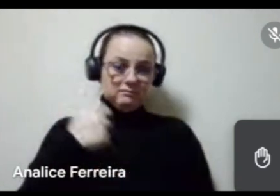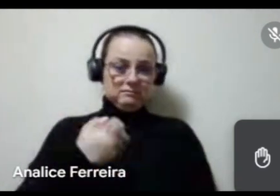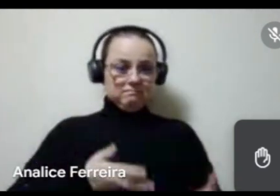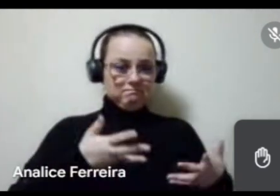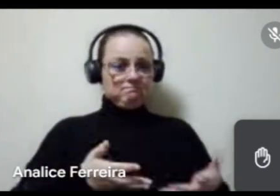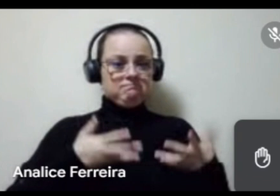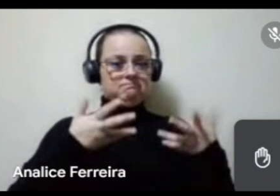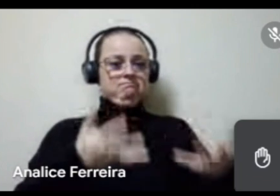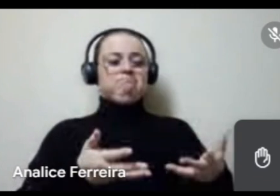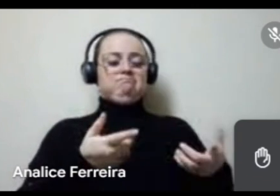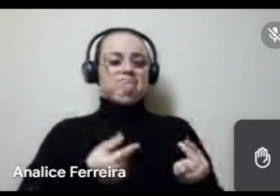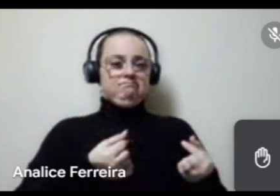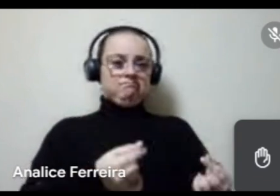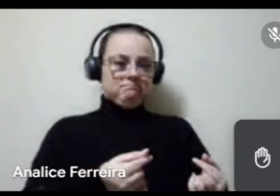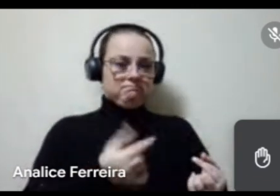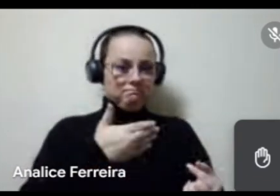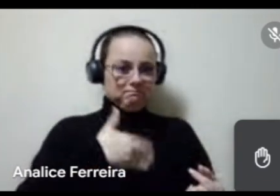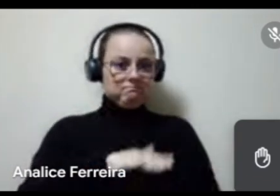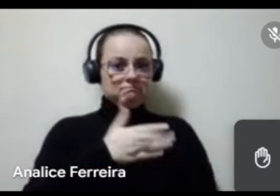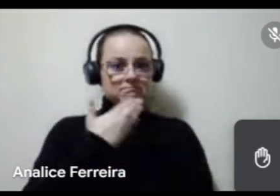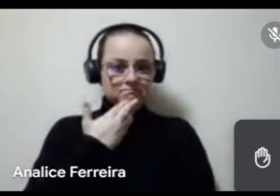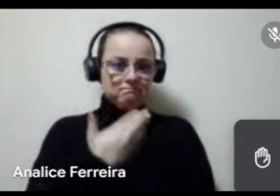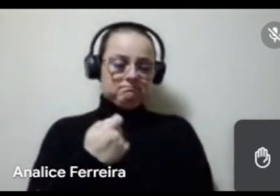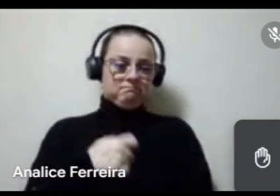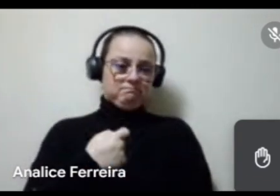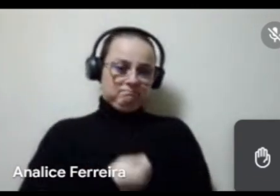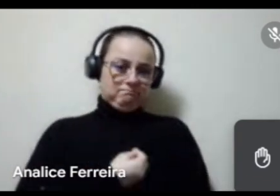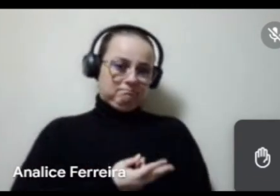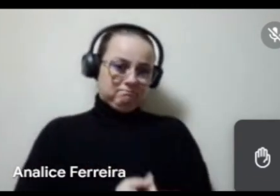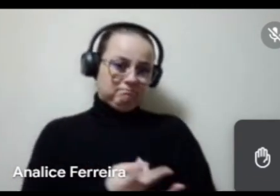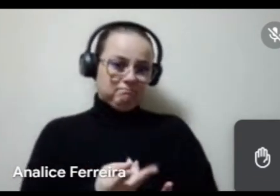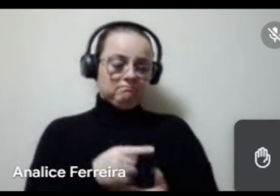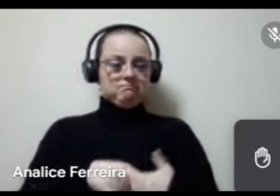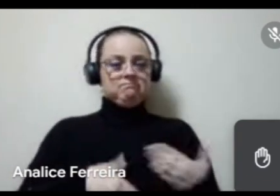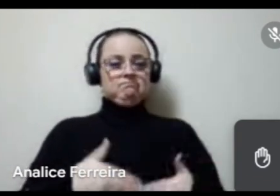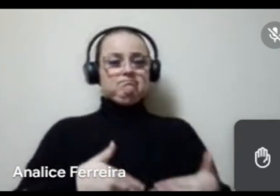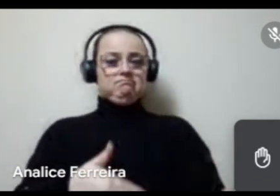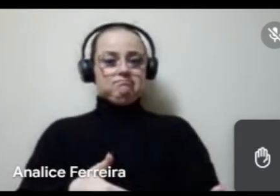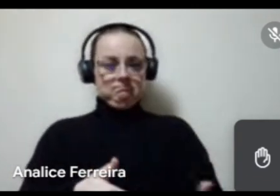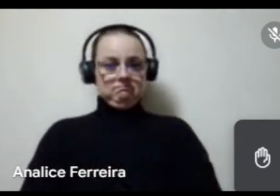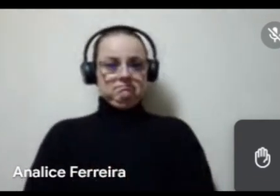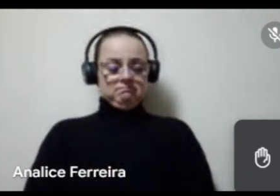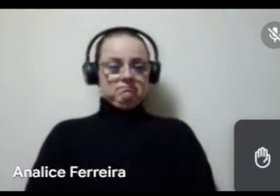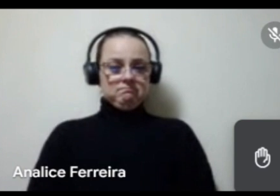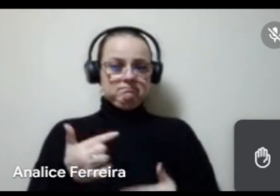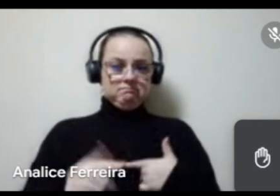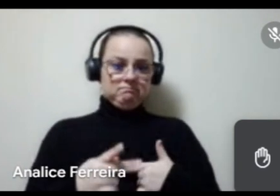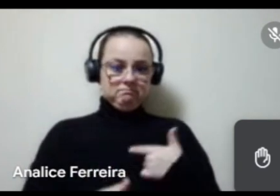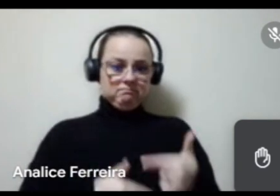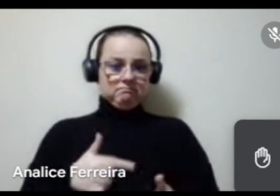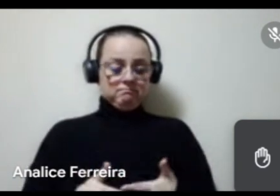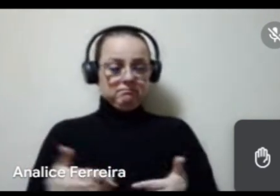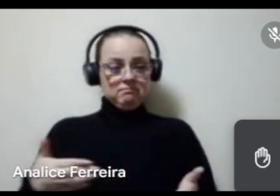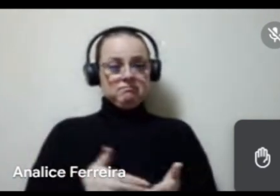recursos para quem está vivo, para quem está precisando sobreviver e desenvolver o seu trabalho. Até